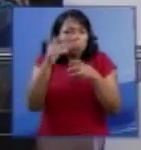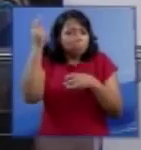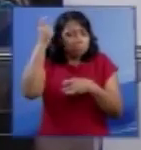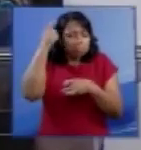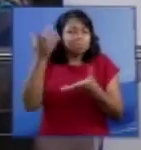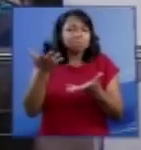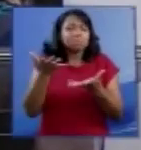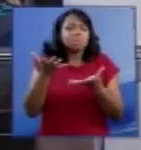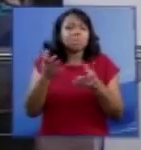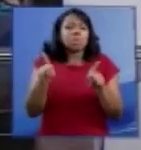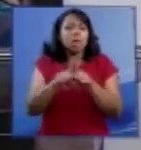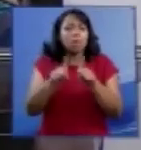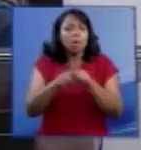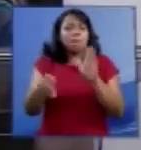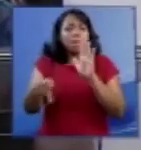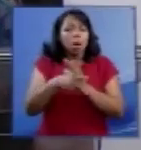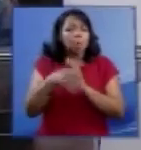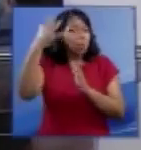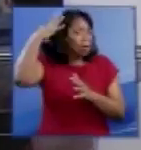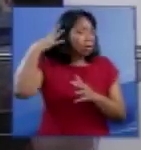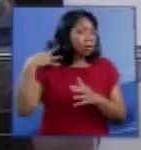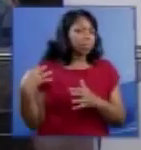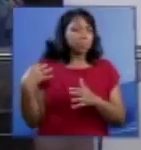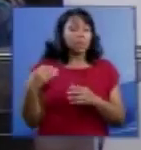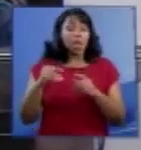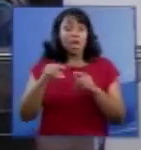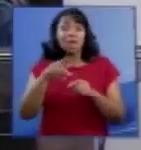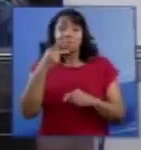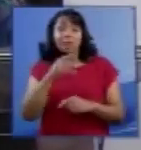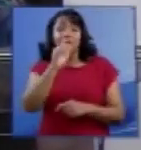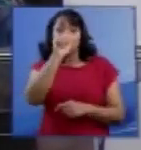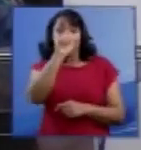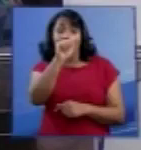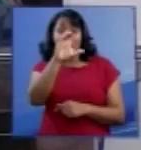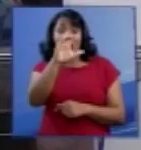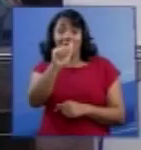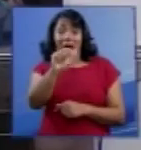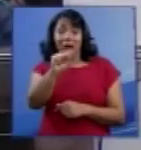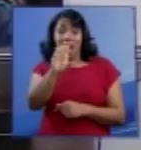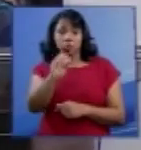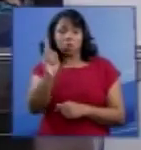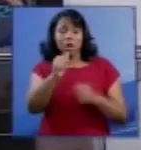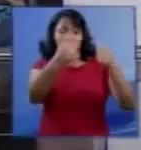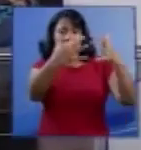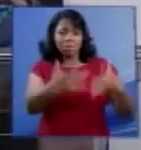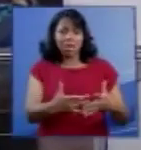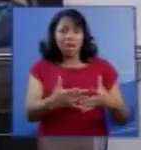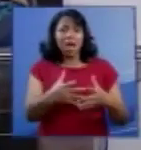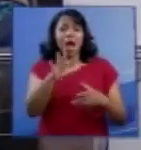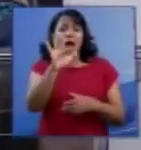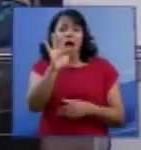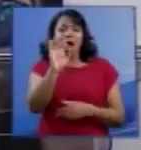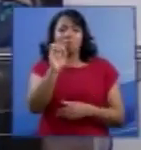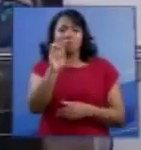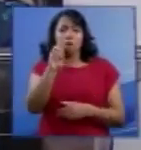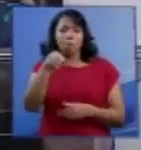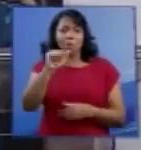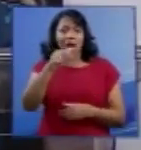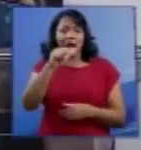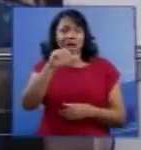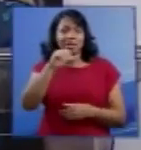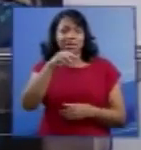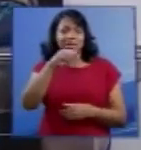exemplo, o próprio cabelo humano. Ele diz que o acaso não explica a formação dessas estruturas